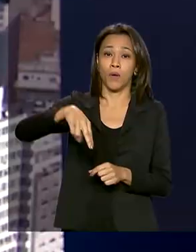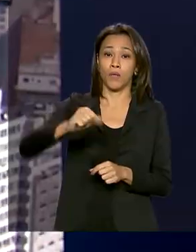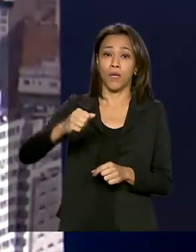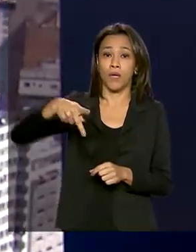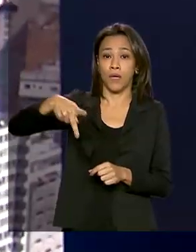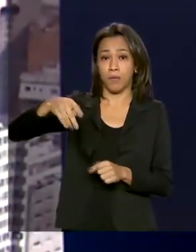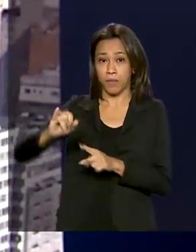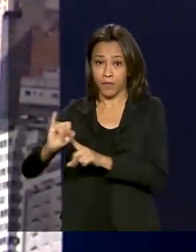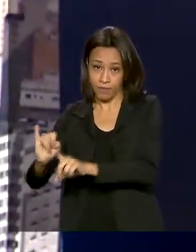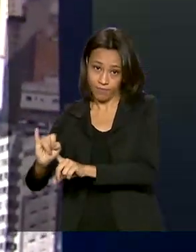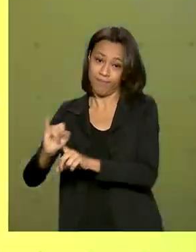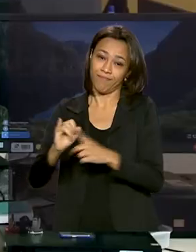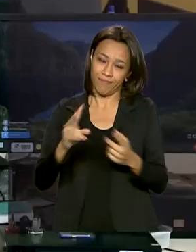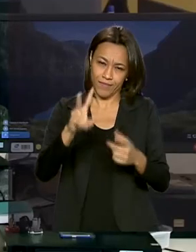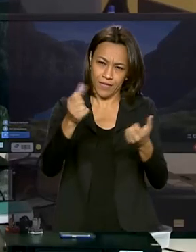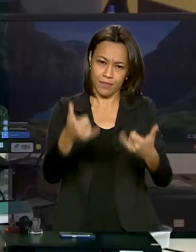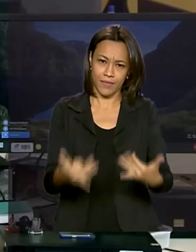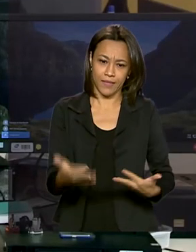informações para a gente.